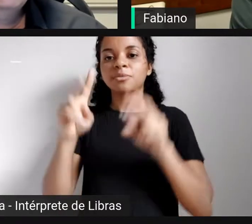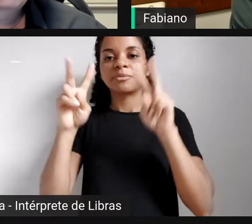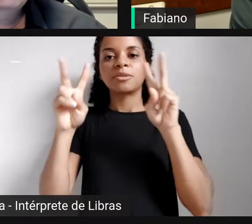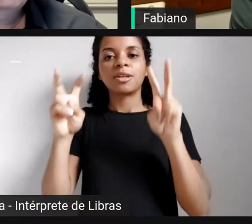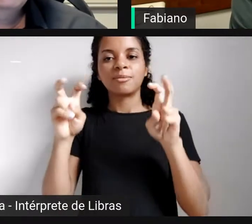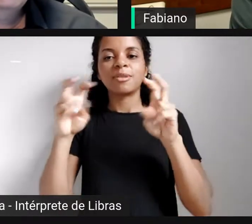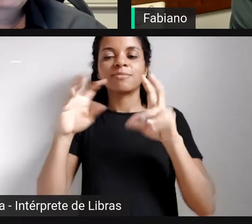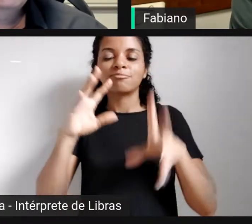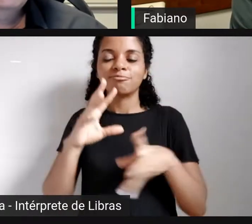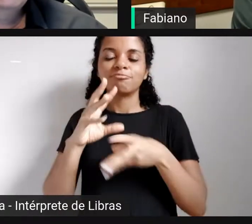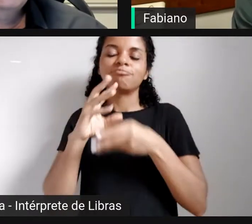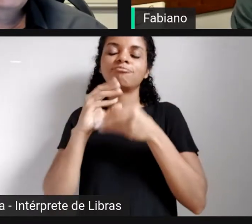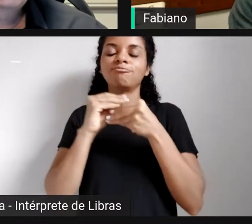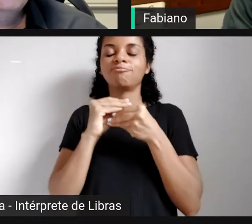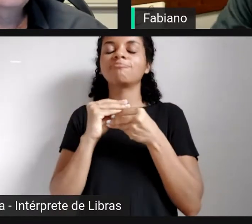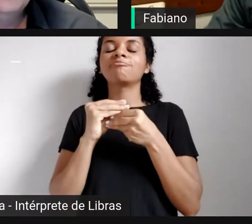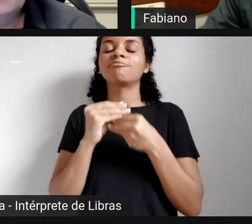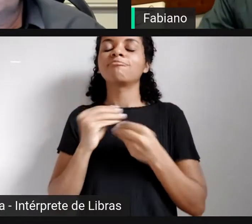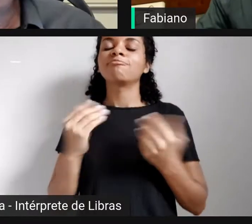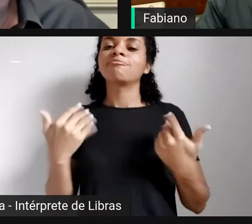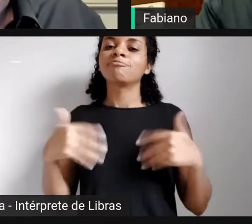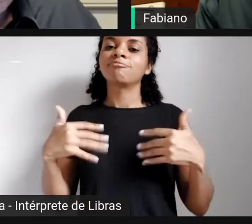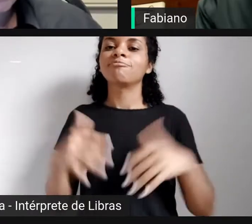bastante o debate ao final. Obrigado, Sérgio.